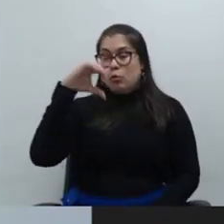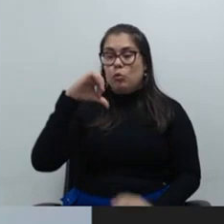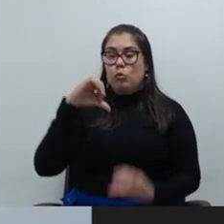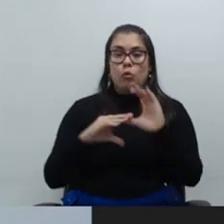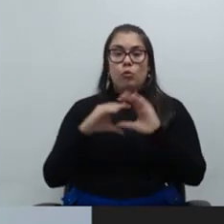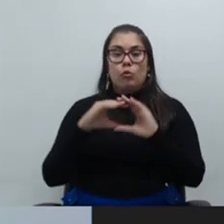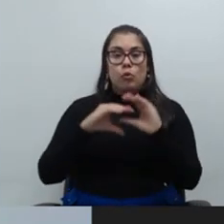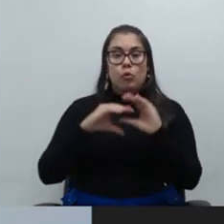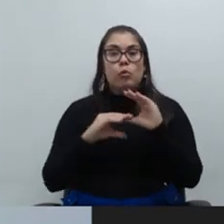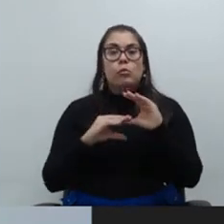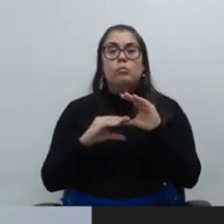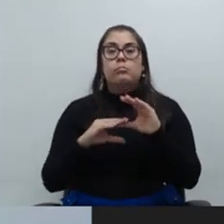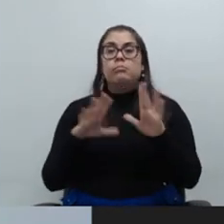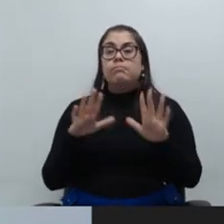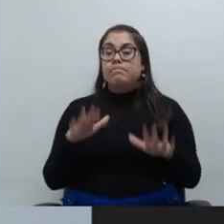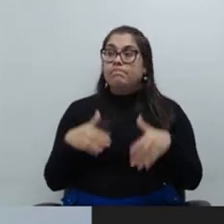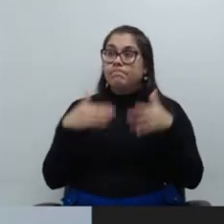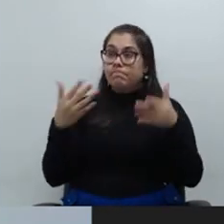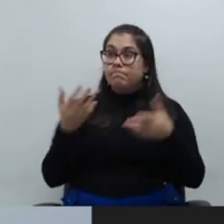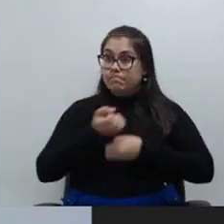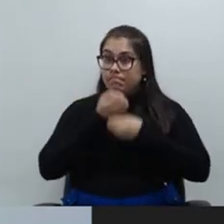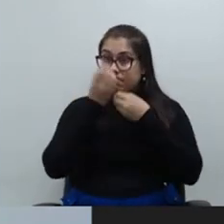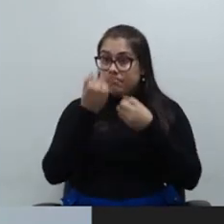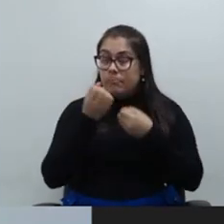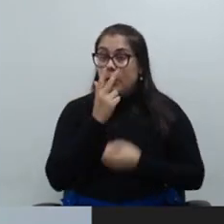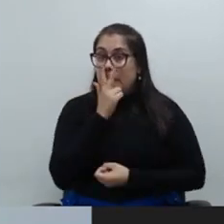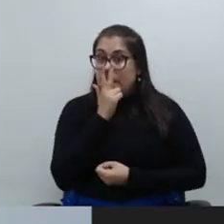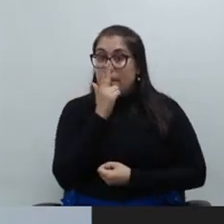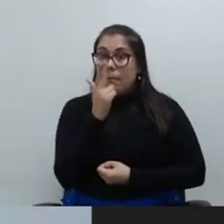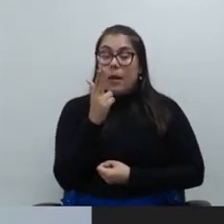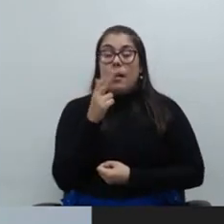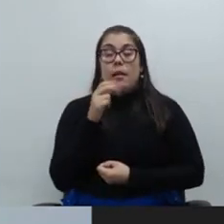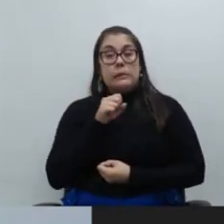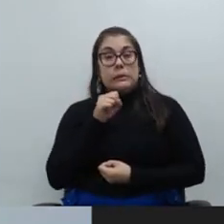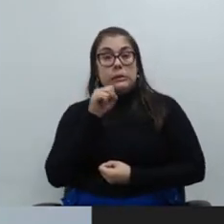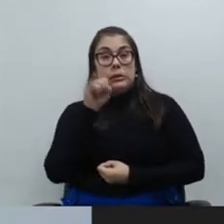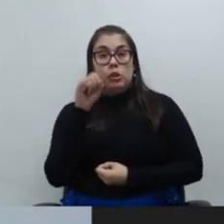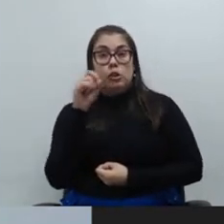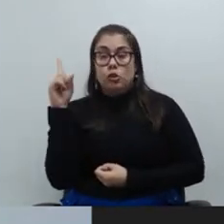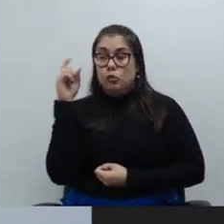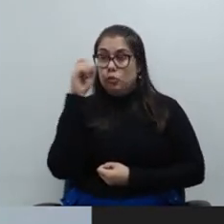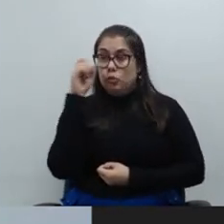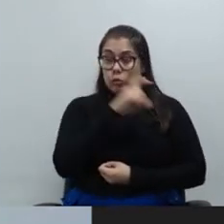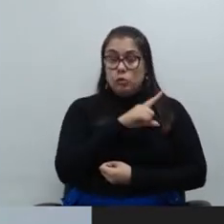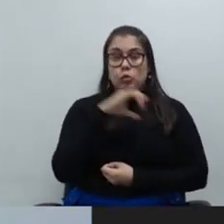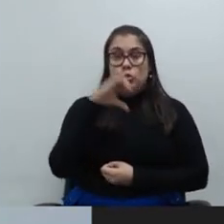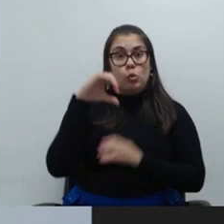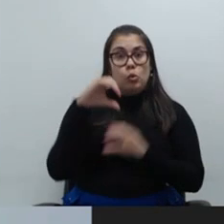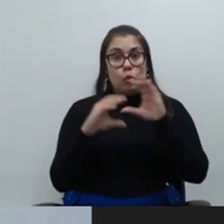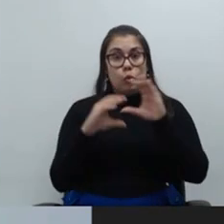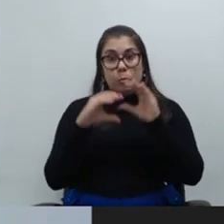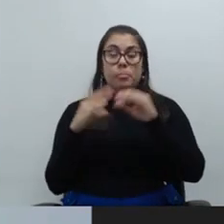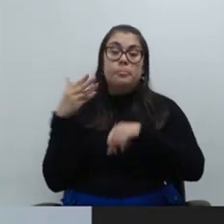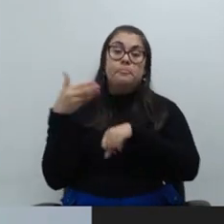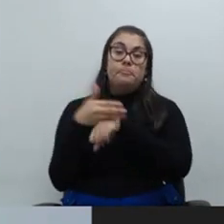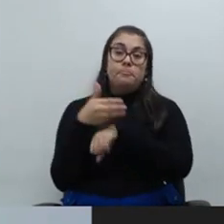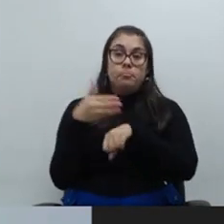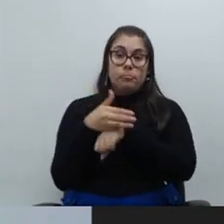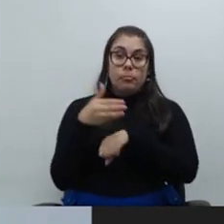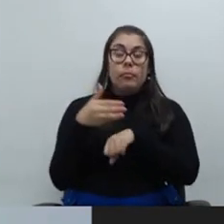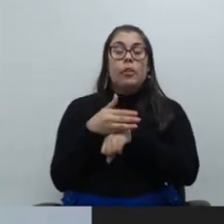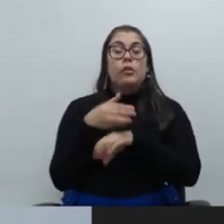contexto dito isso me parece então que se a dificuldade para que os colegas do nono concurso participem dos plantões